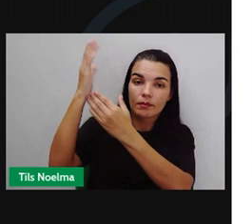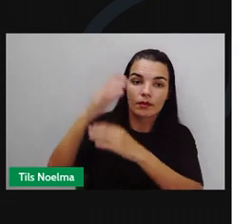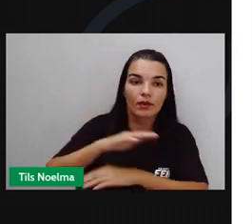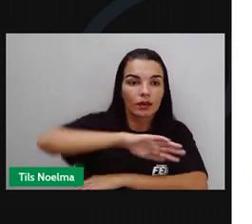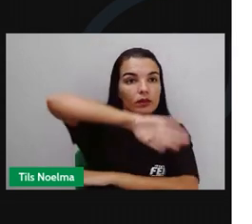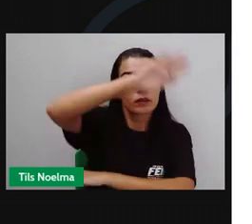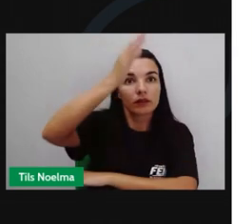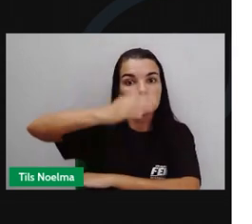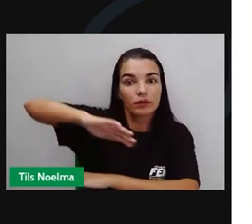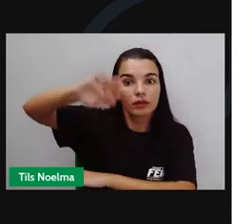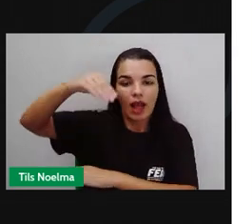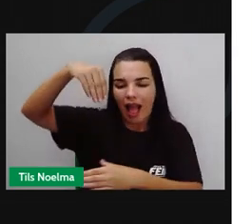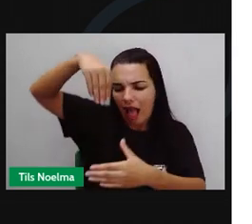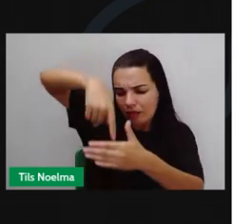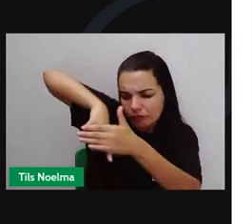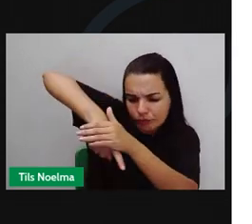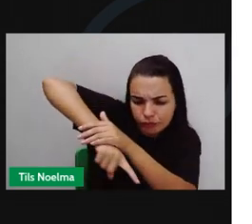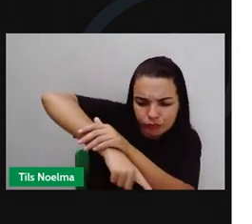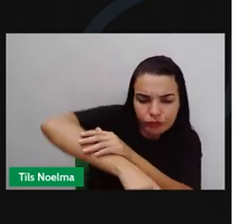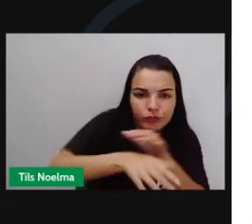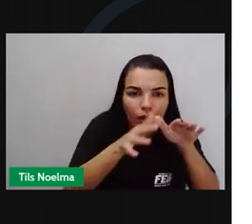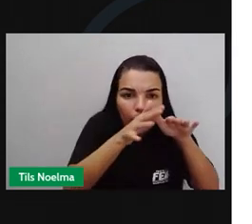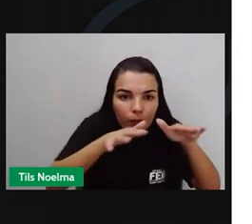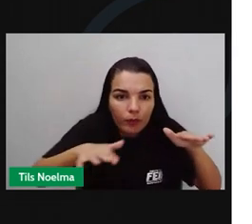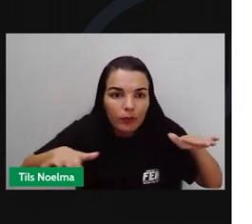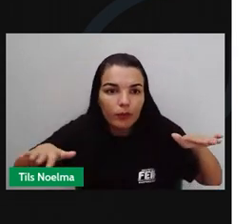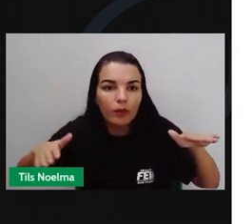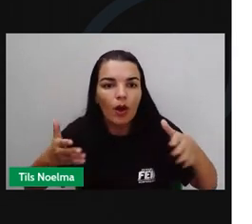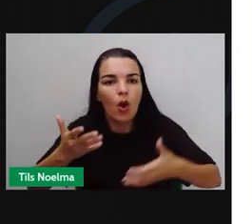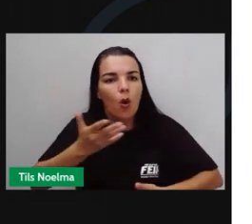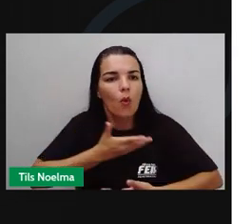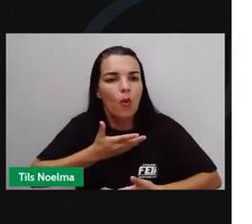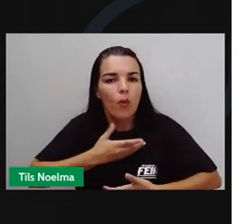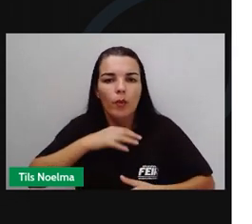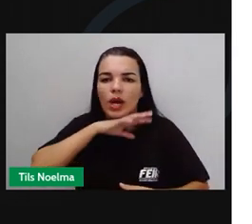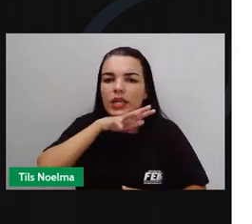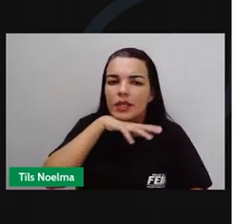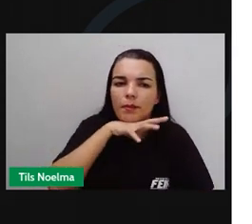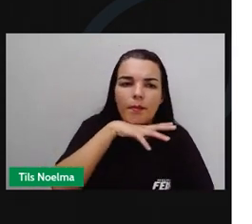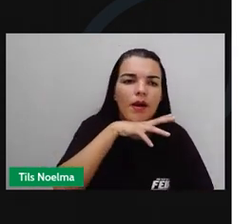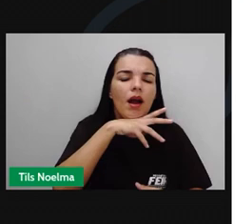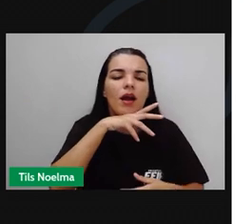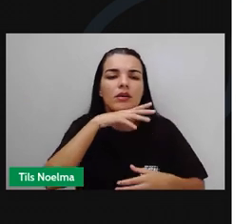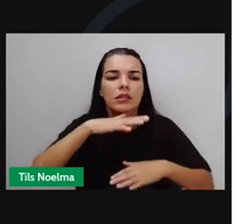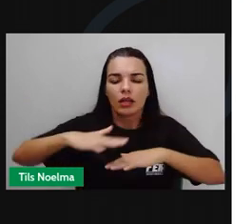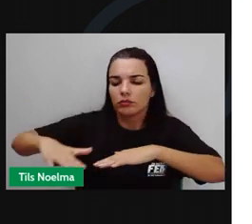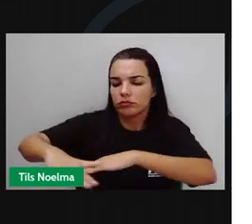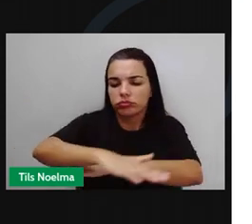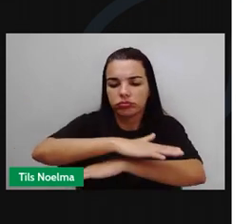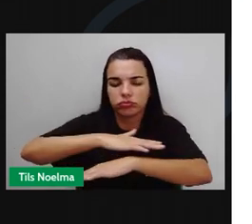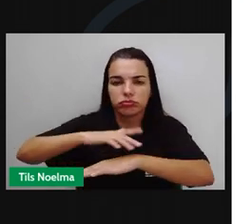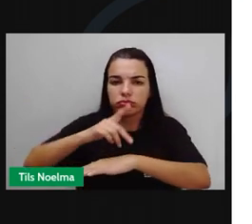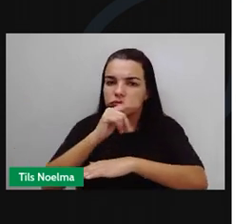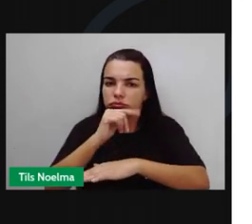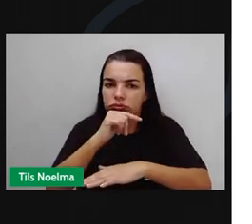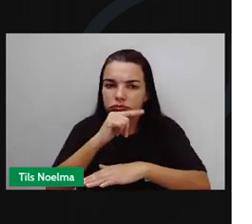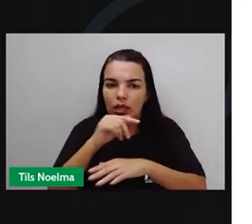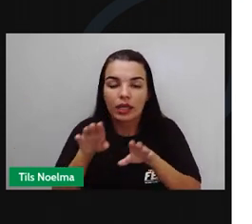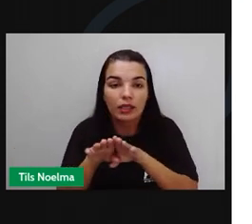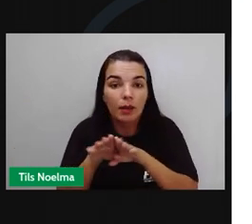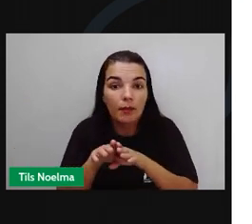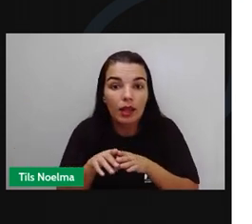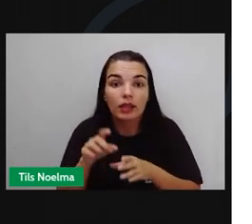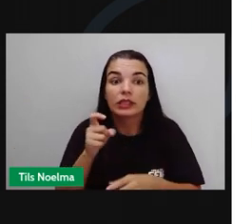dos oceanos. Também no corpo de animais, na superfície de lagos. Ou mesmo em rochas congeladas na